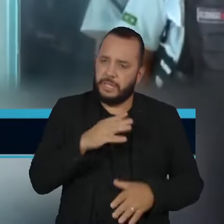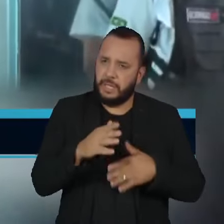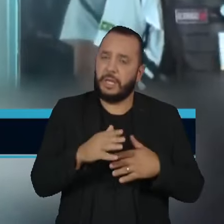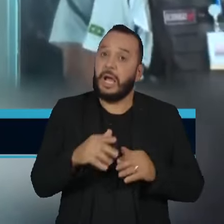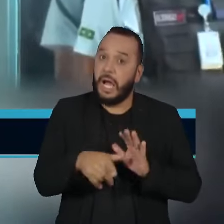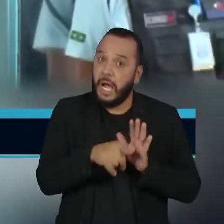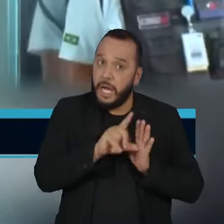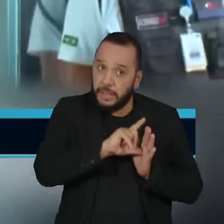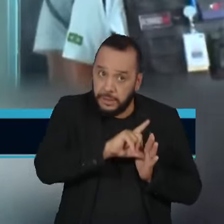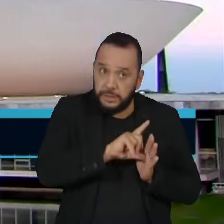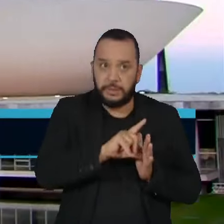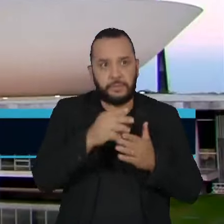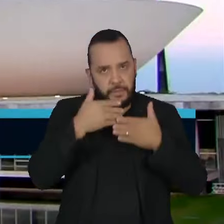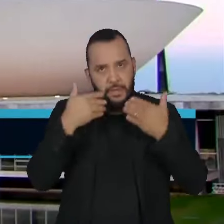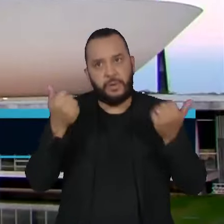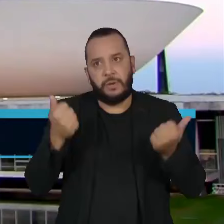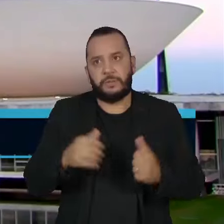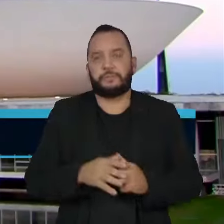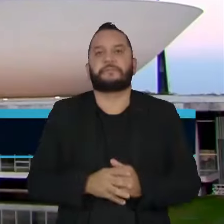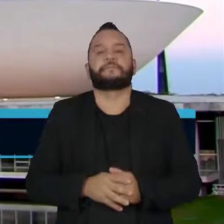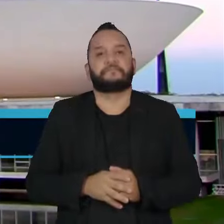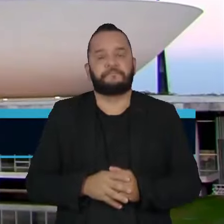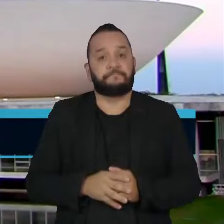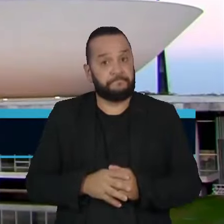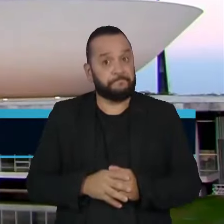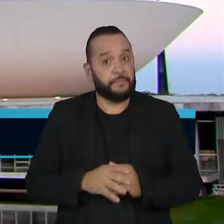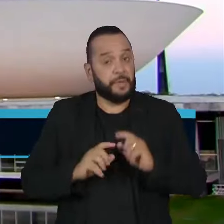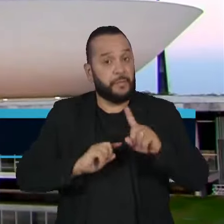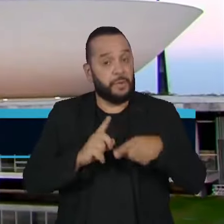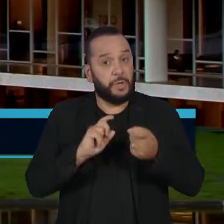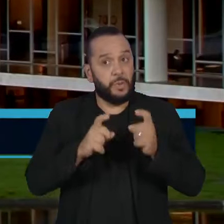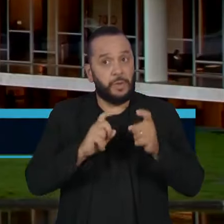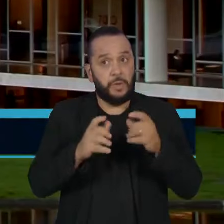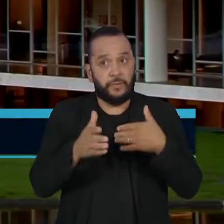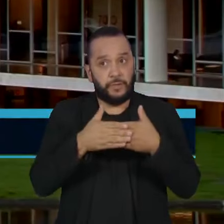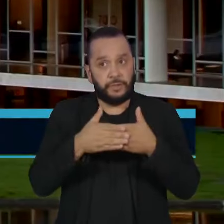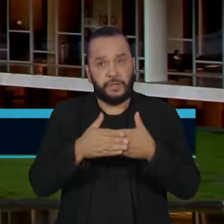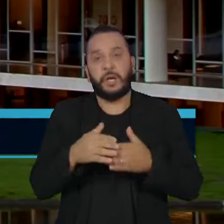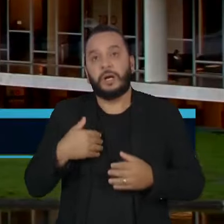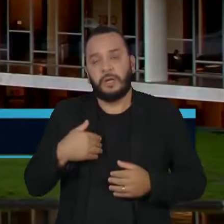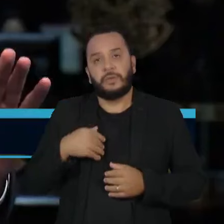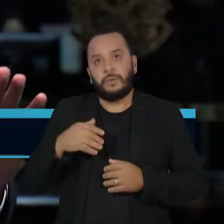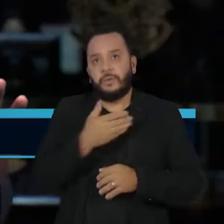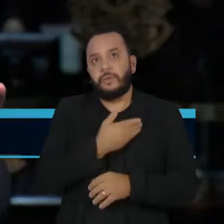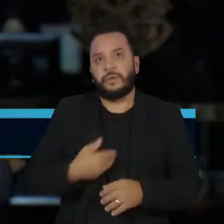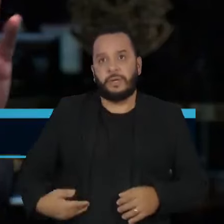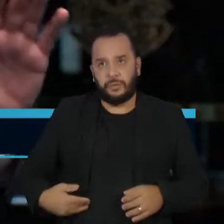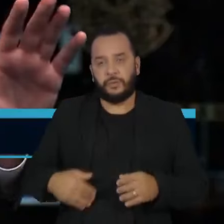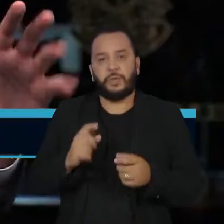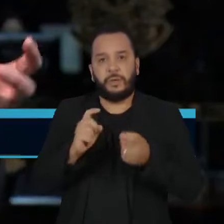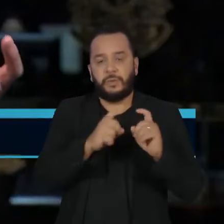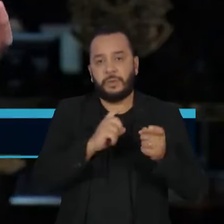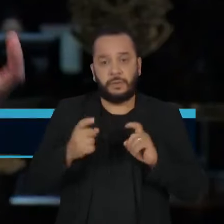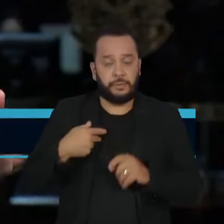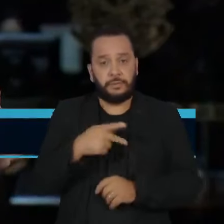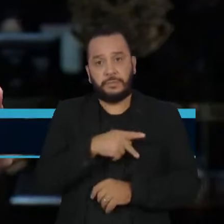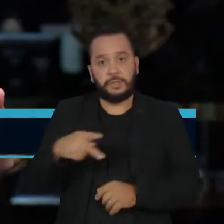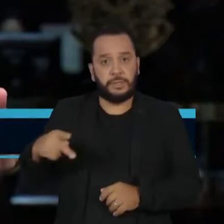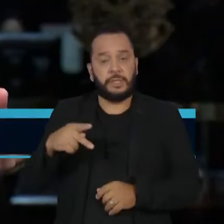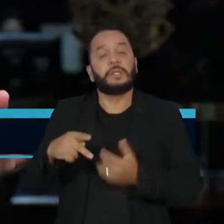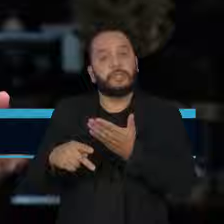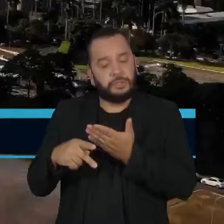antes desse período, ainda melhor. Logo depois, a portas fechadas no Senado, os governadores se reuniram com o presidente da Casa,